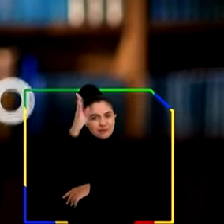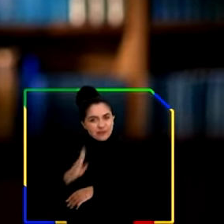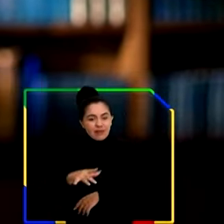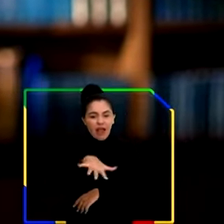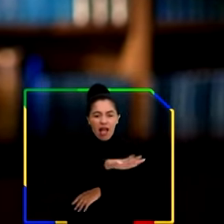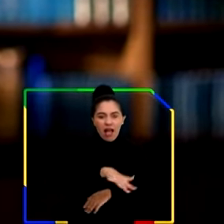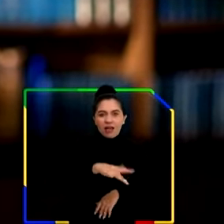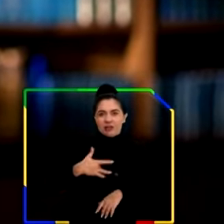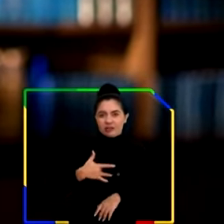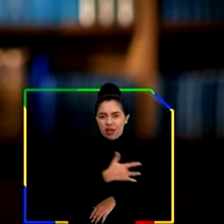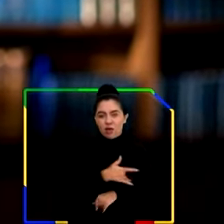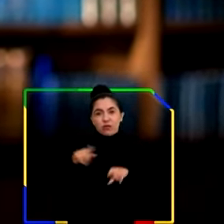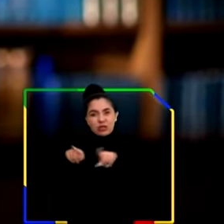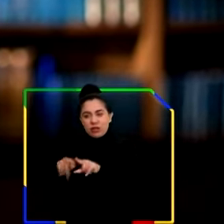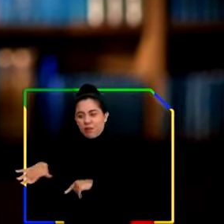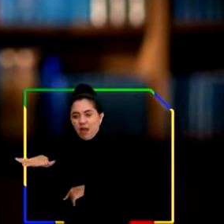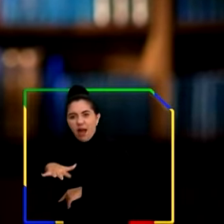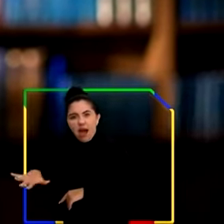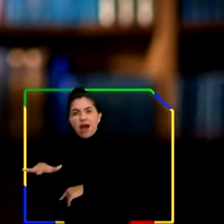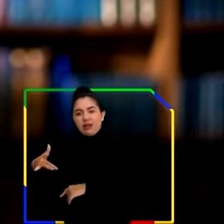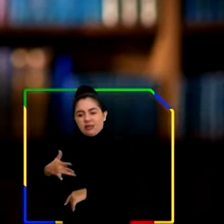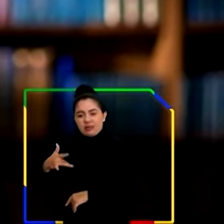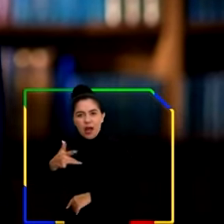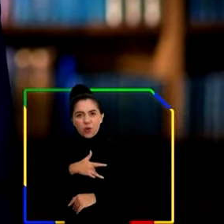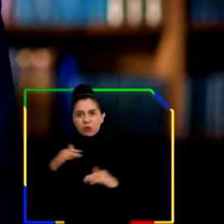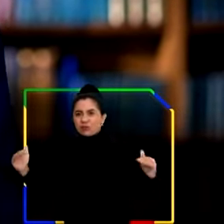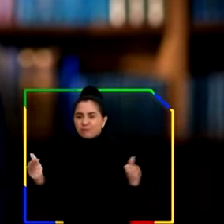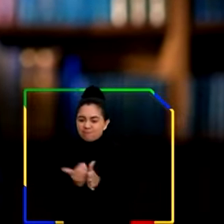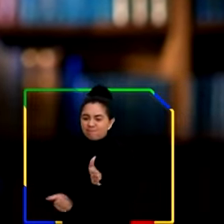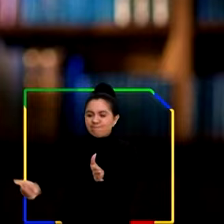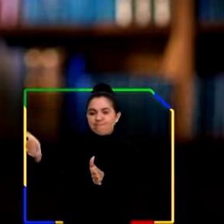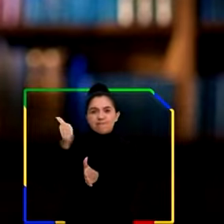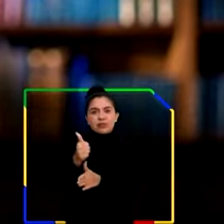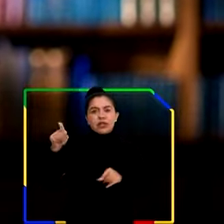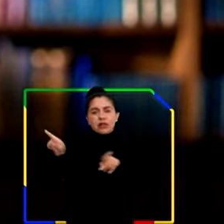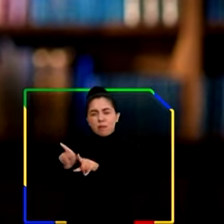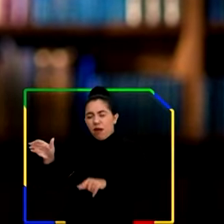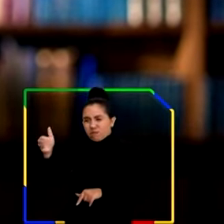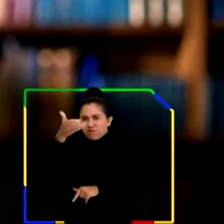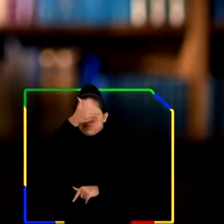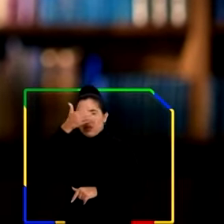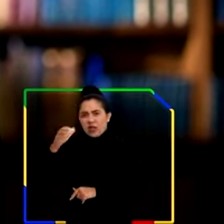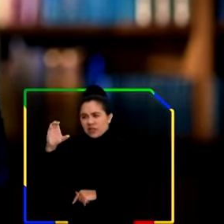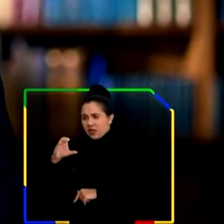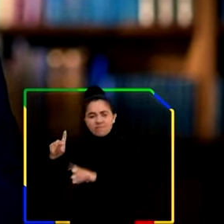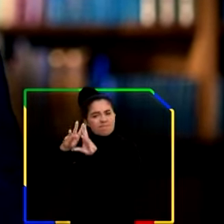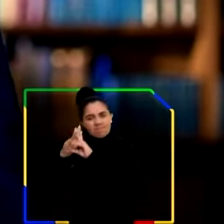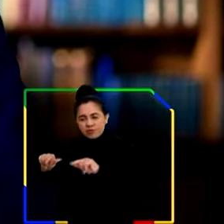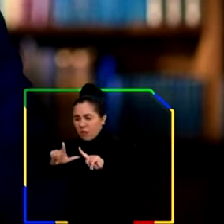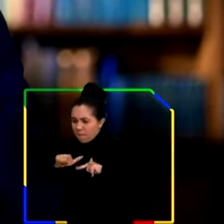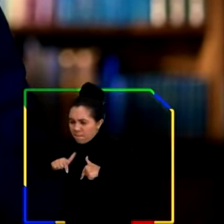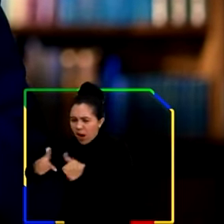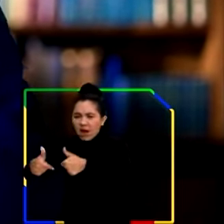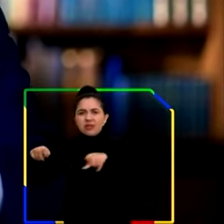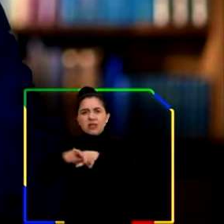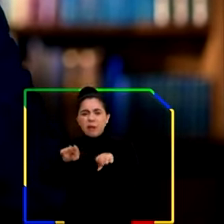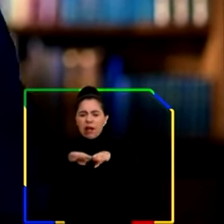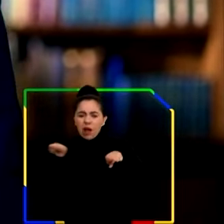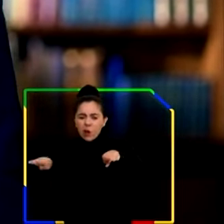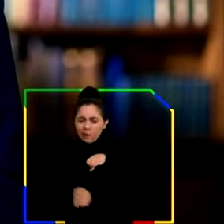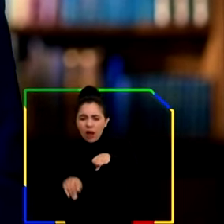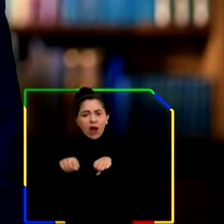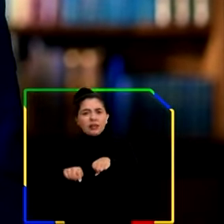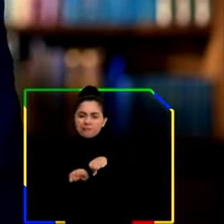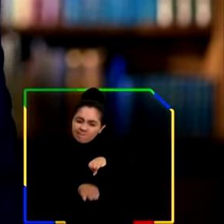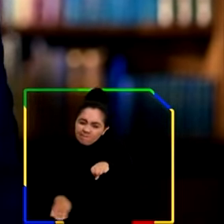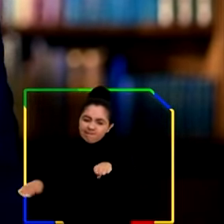educação voltassem a ser prioridade, que a ciência derrotasse o negacionismo e que o combate a todas as formas de